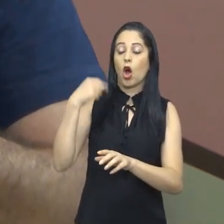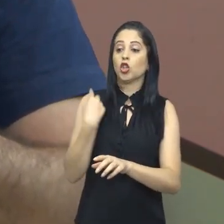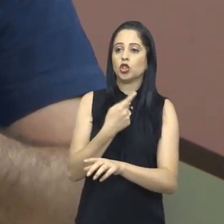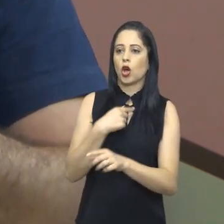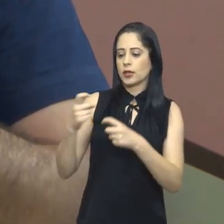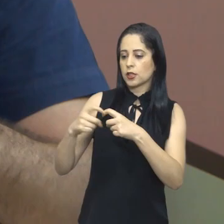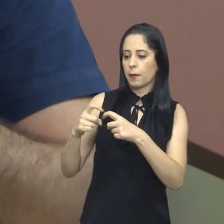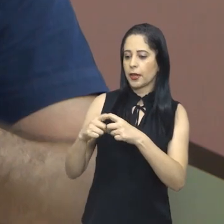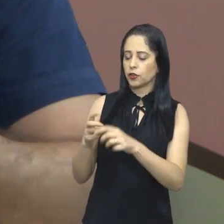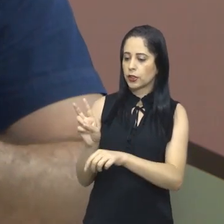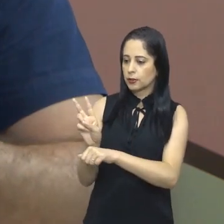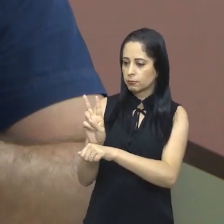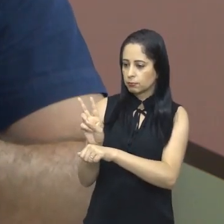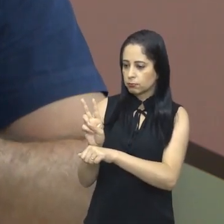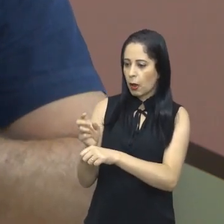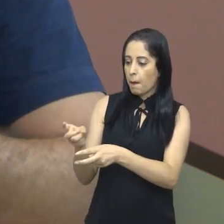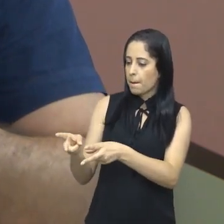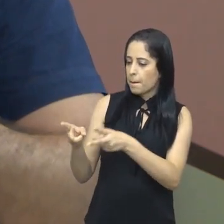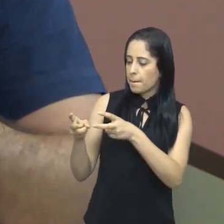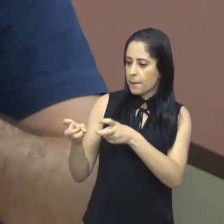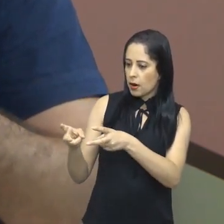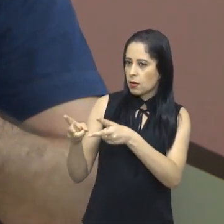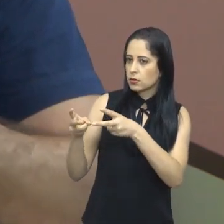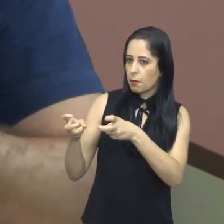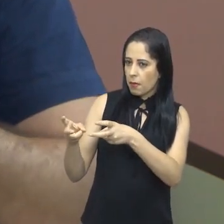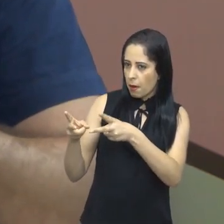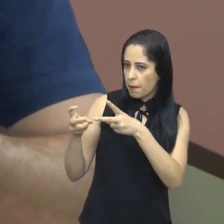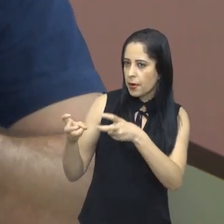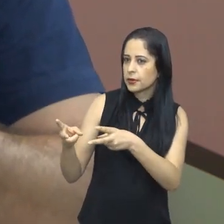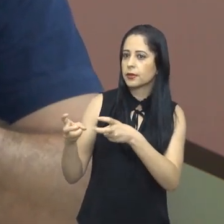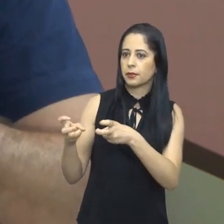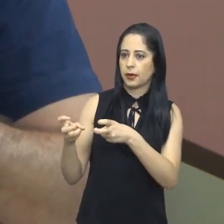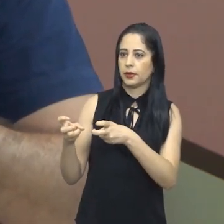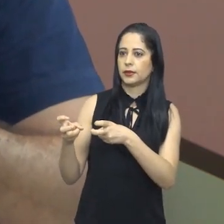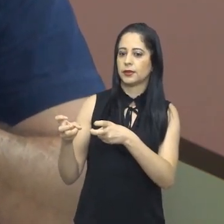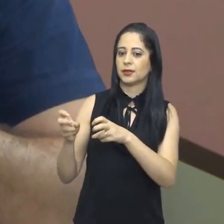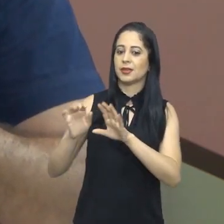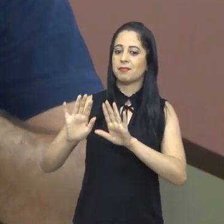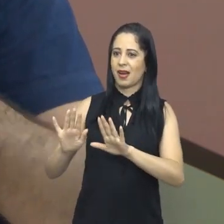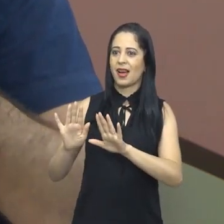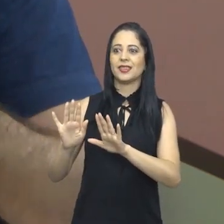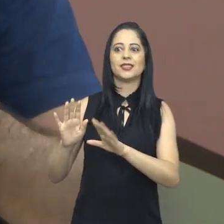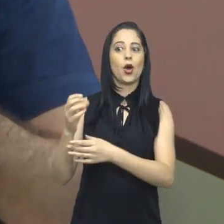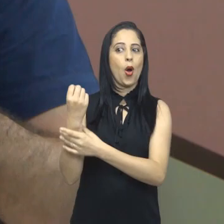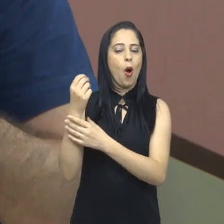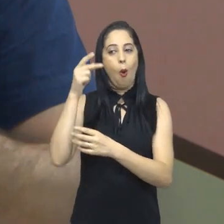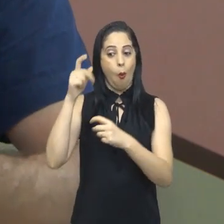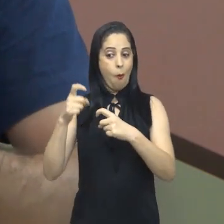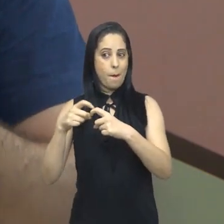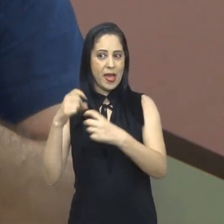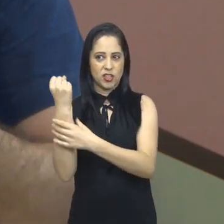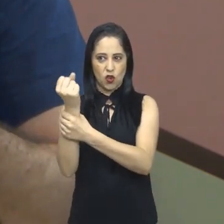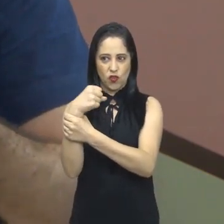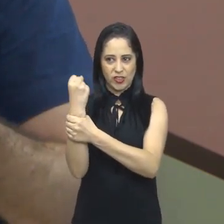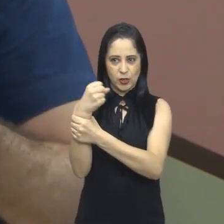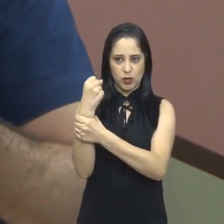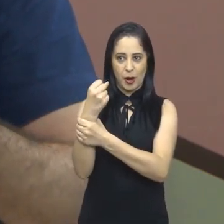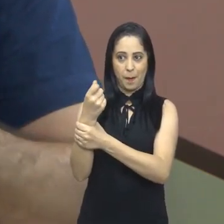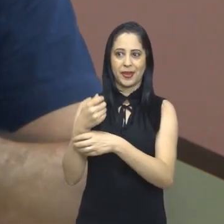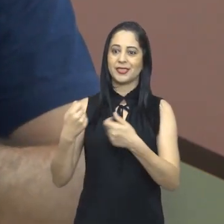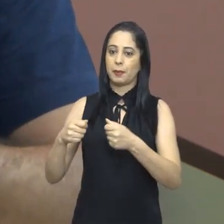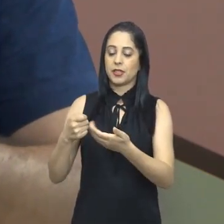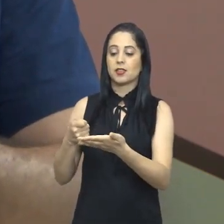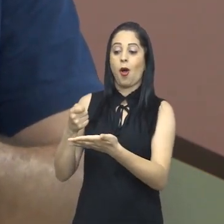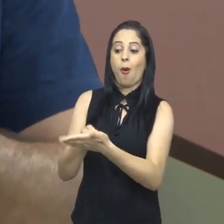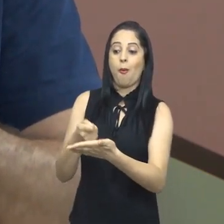e apresenta, para apresentar melhor. Quem tem que ter muita paciência, porém, talvez não tão gentil, é o próprio fisioterapeuta, porque ele precisa exigir